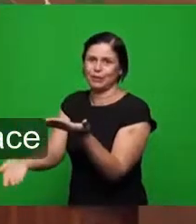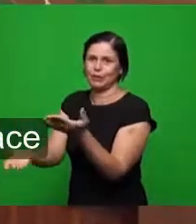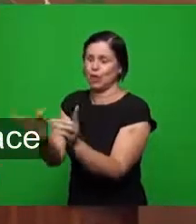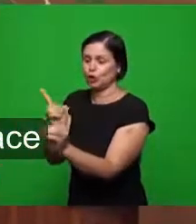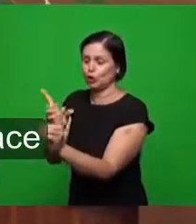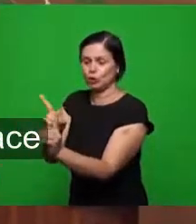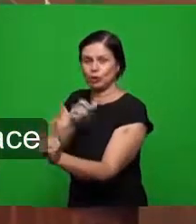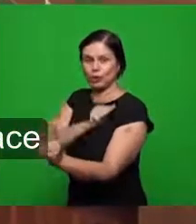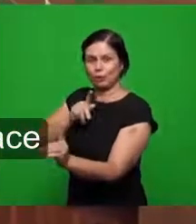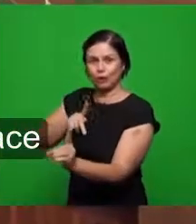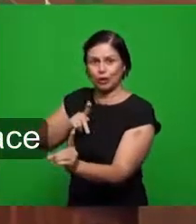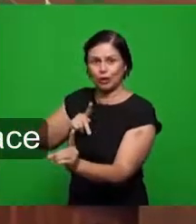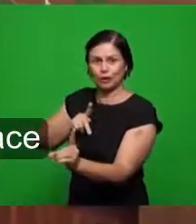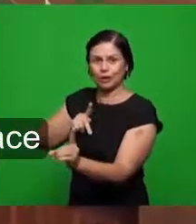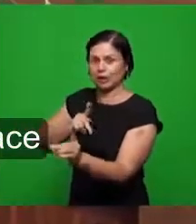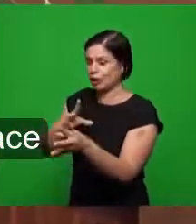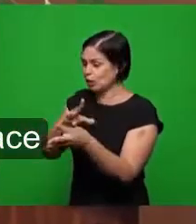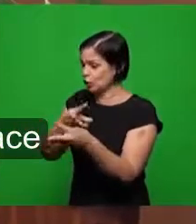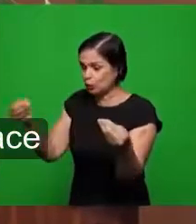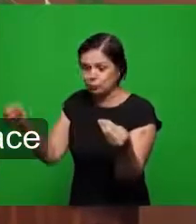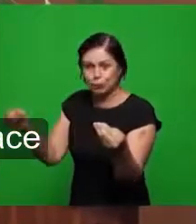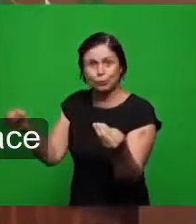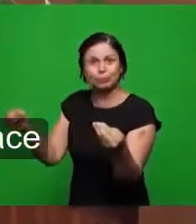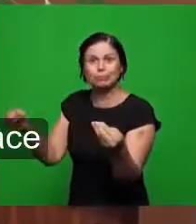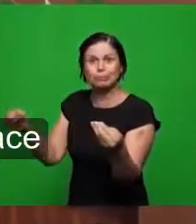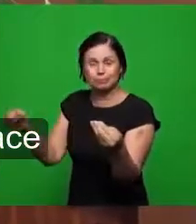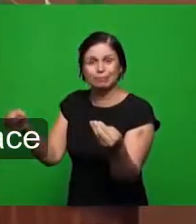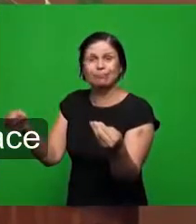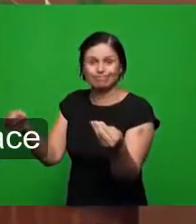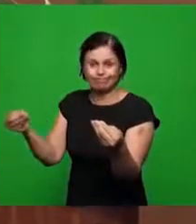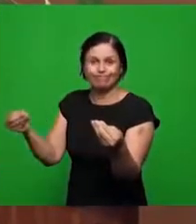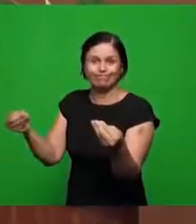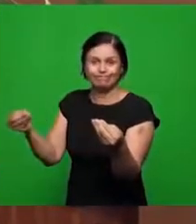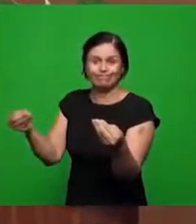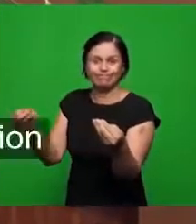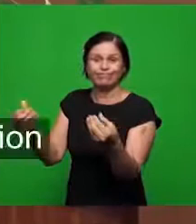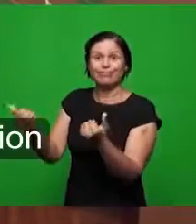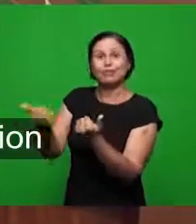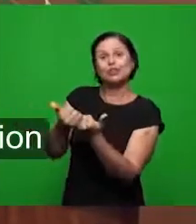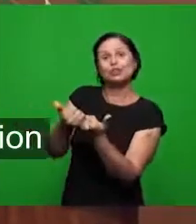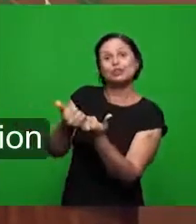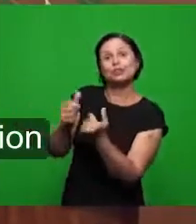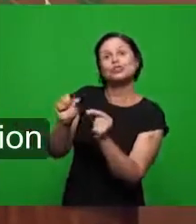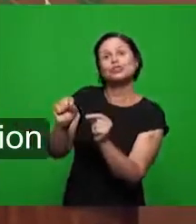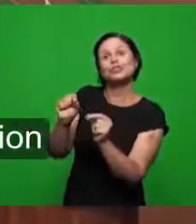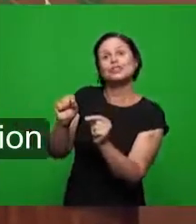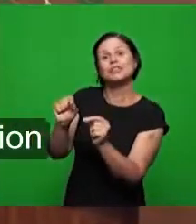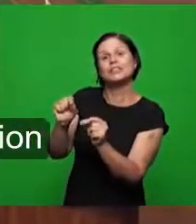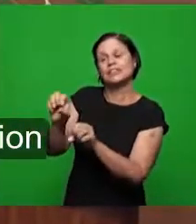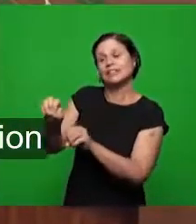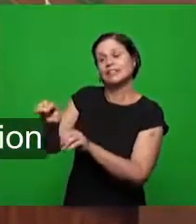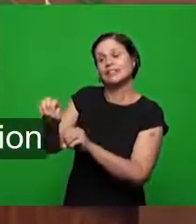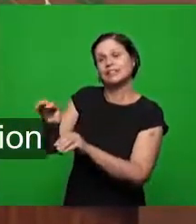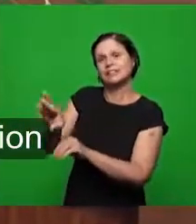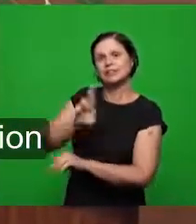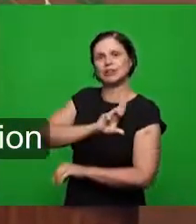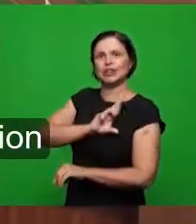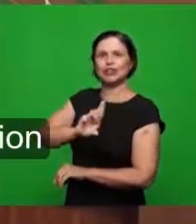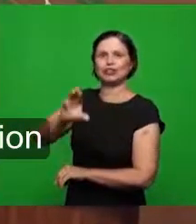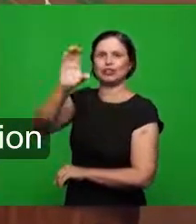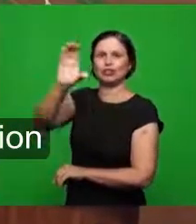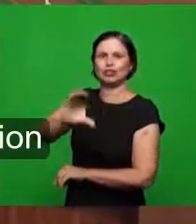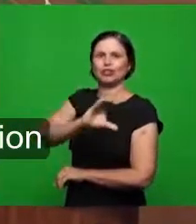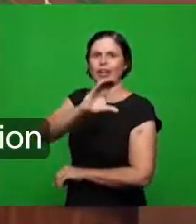apostólica desapareceu para dar lugar ao ensino religioso